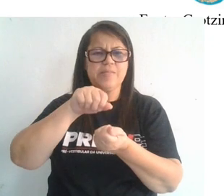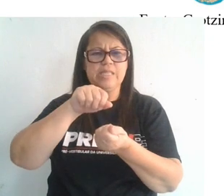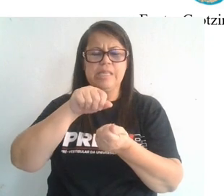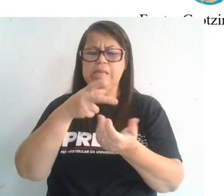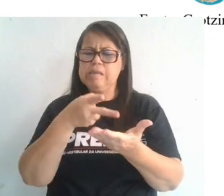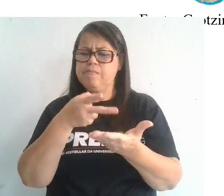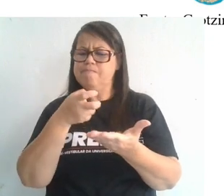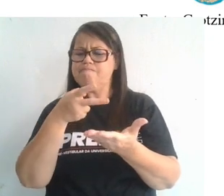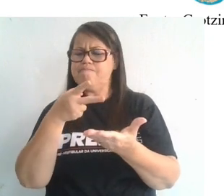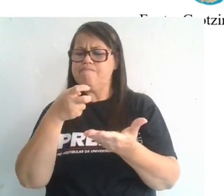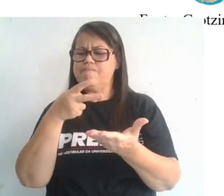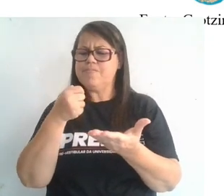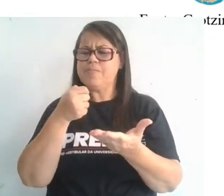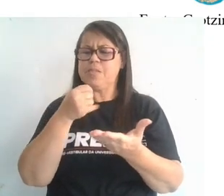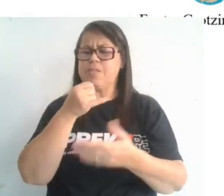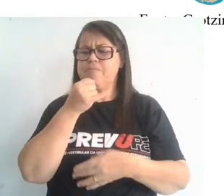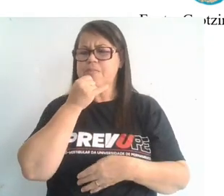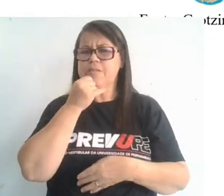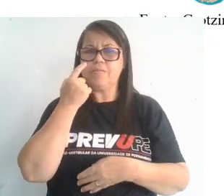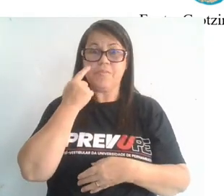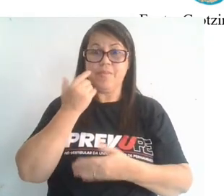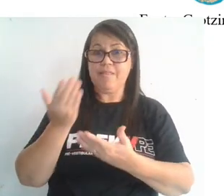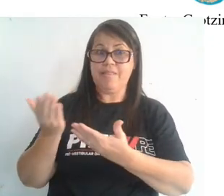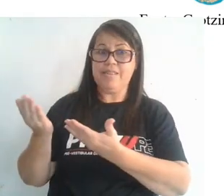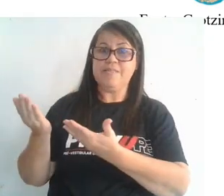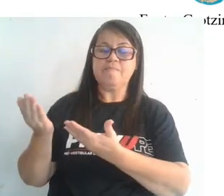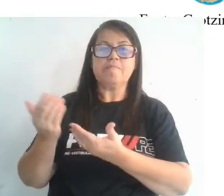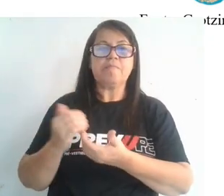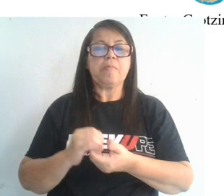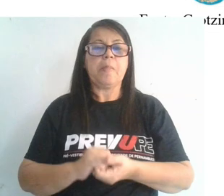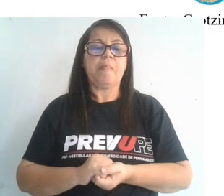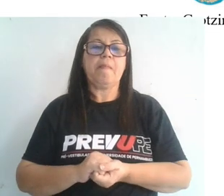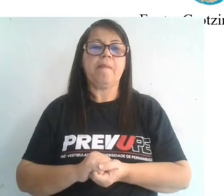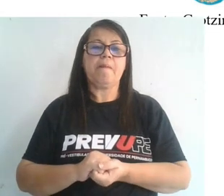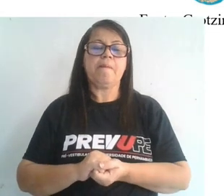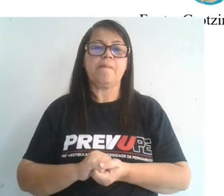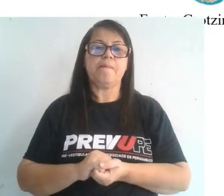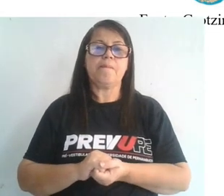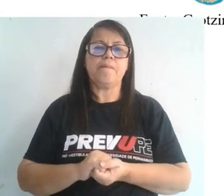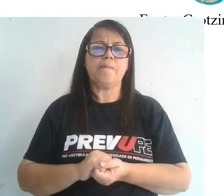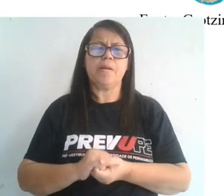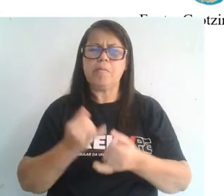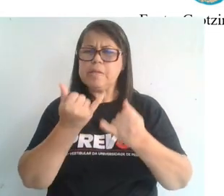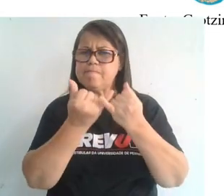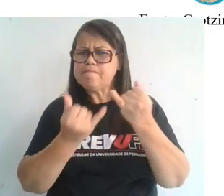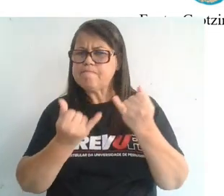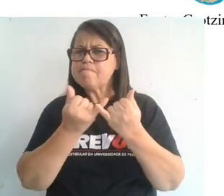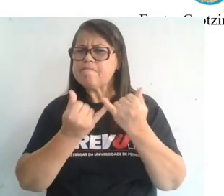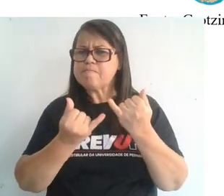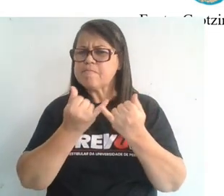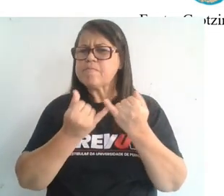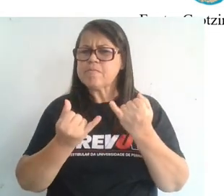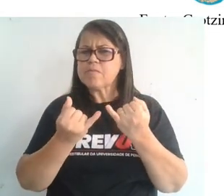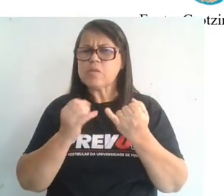perceber que se você, a gente pode até observar aqui, a questão da similaridade ou